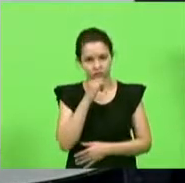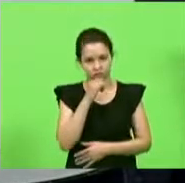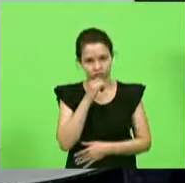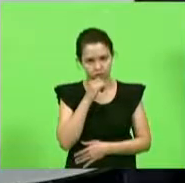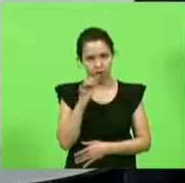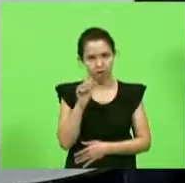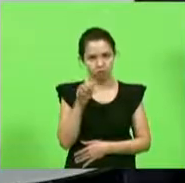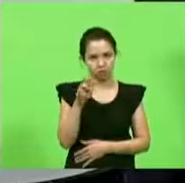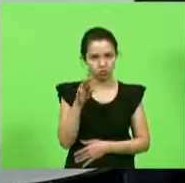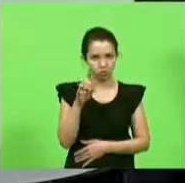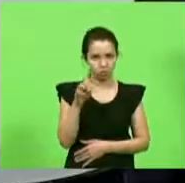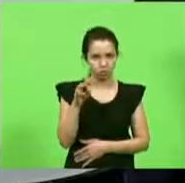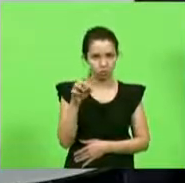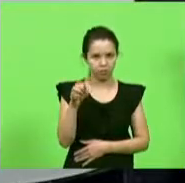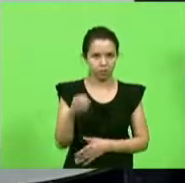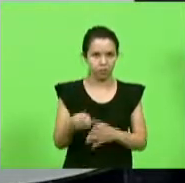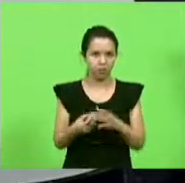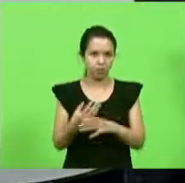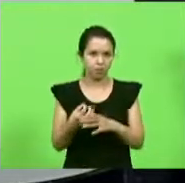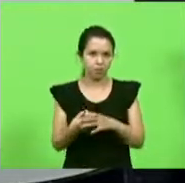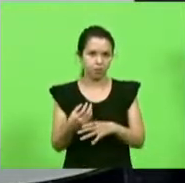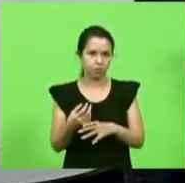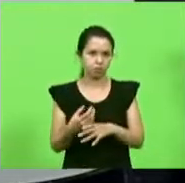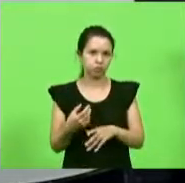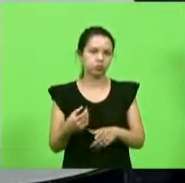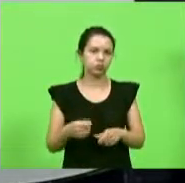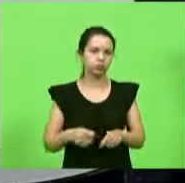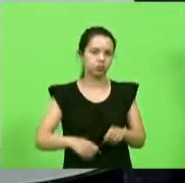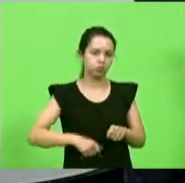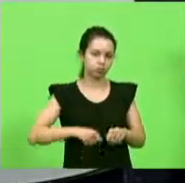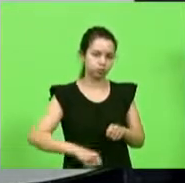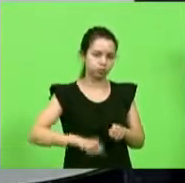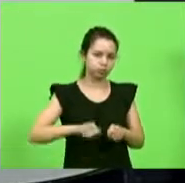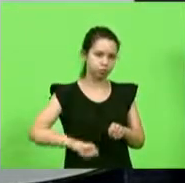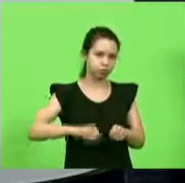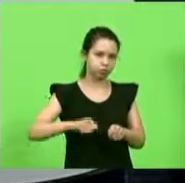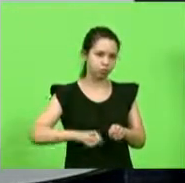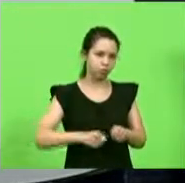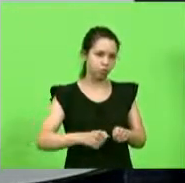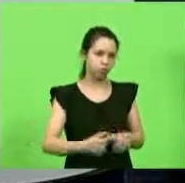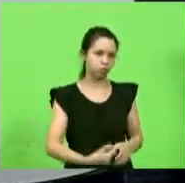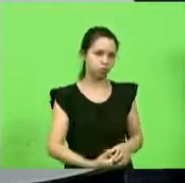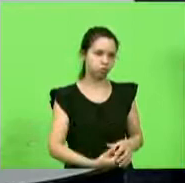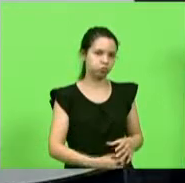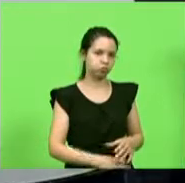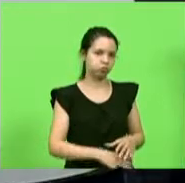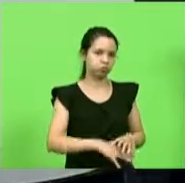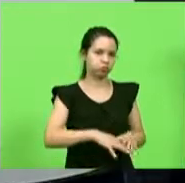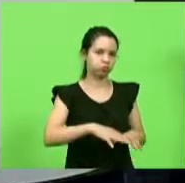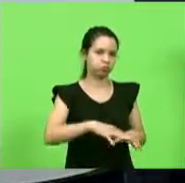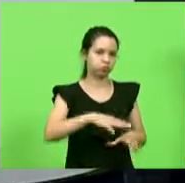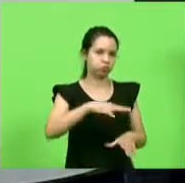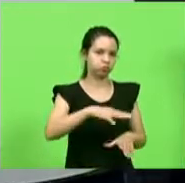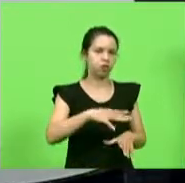maiores fabricantes de macacos hidráulicos para o setor automotivo da América Latina